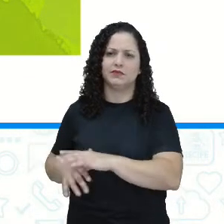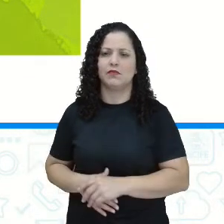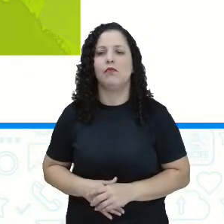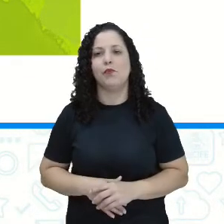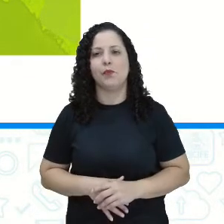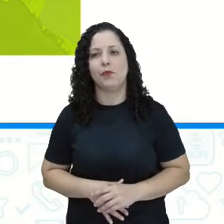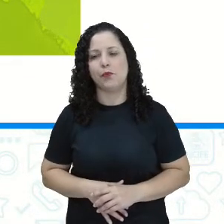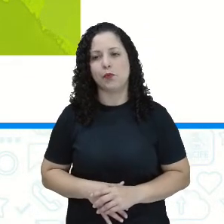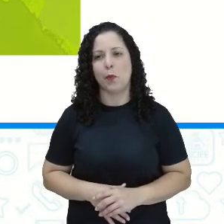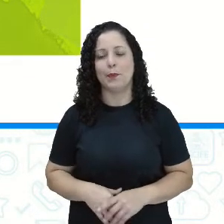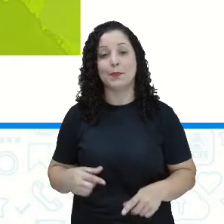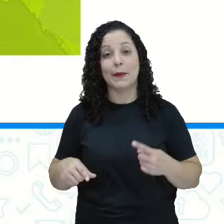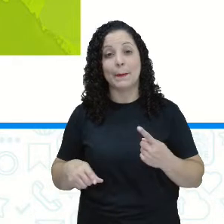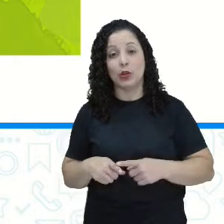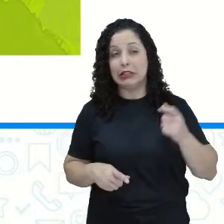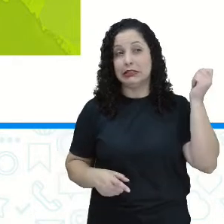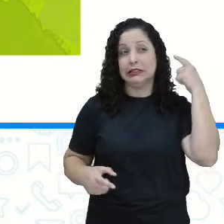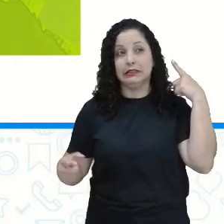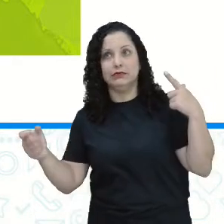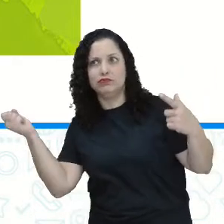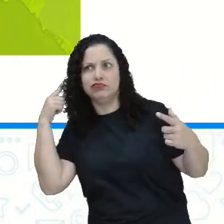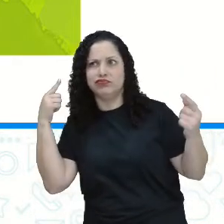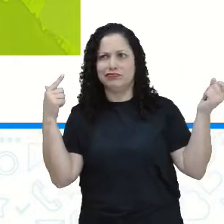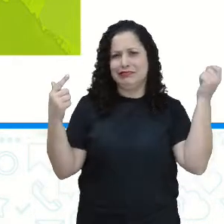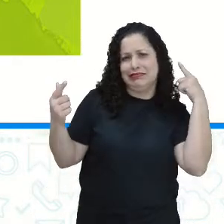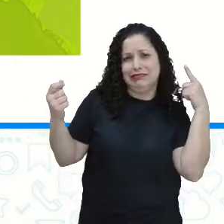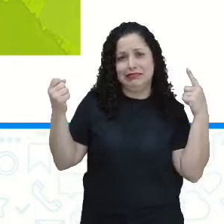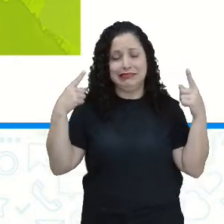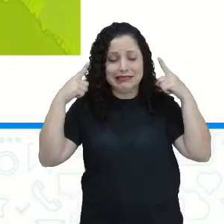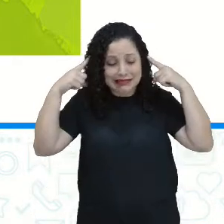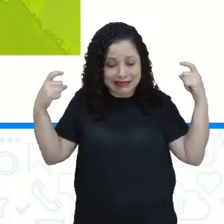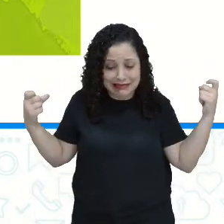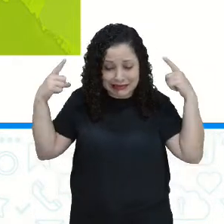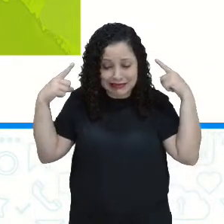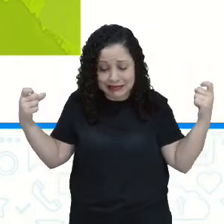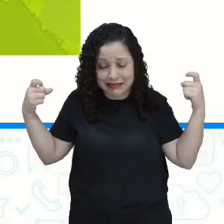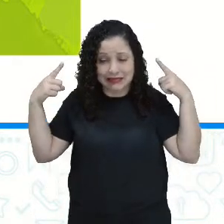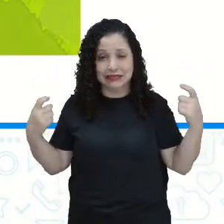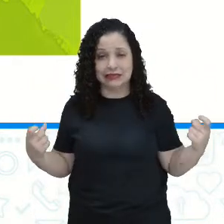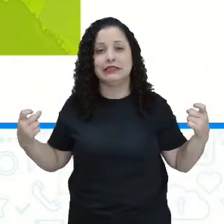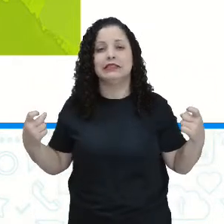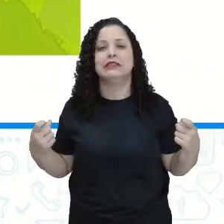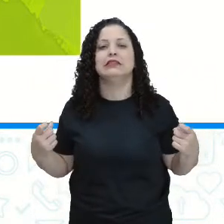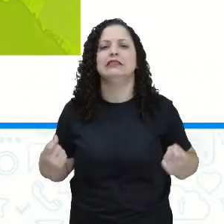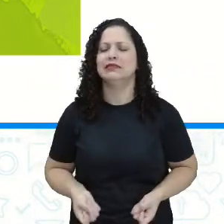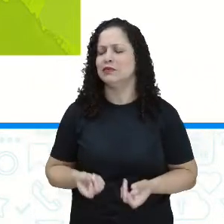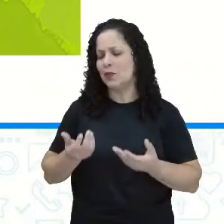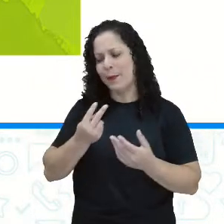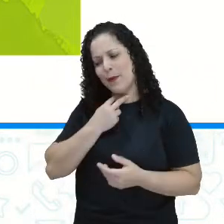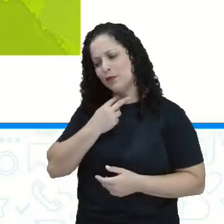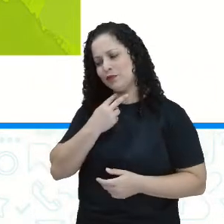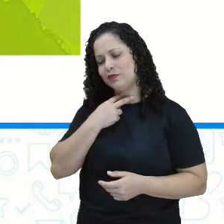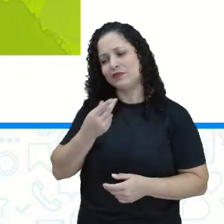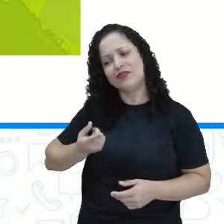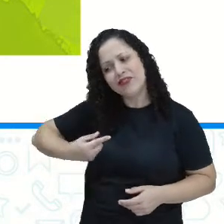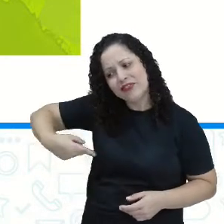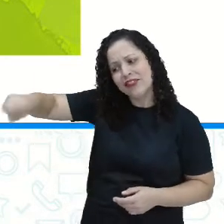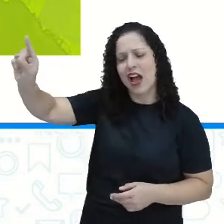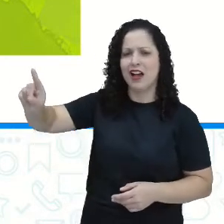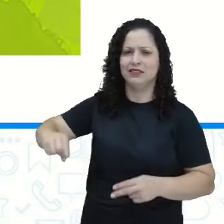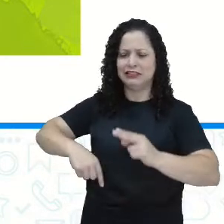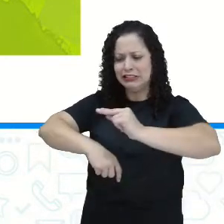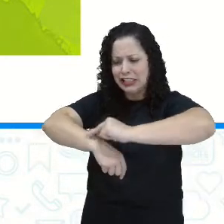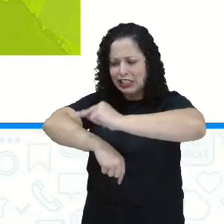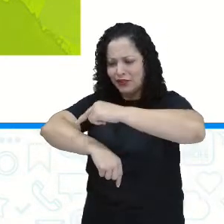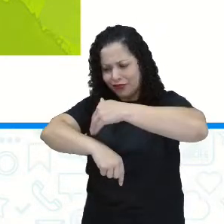Pois, Cricri, nos meus ouvidos, Senhor Grilo, assim não dá. Caia fora. Vou dormir.